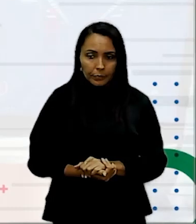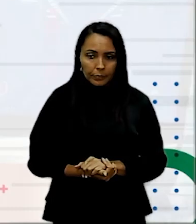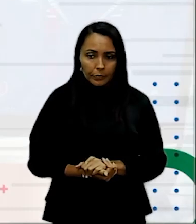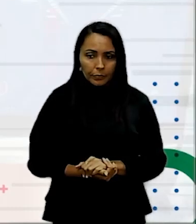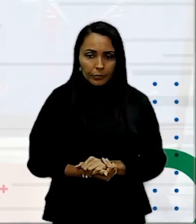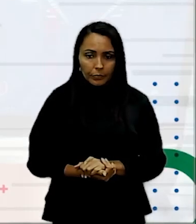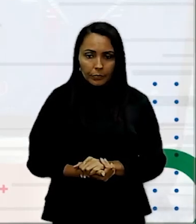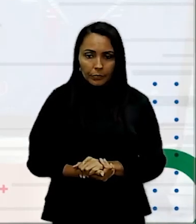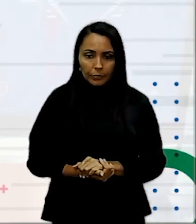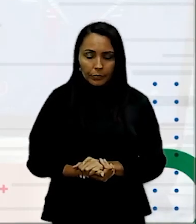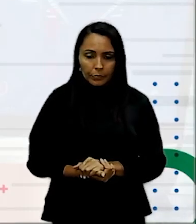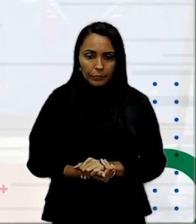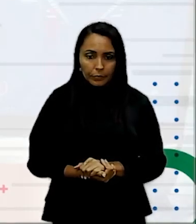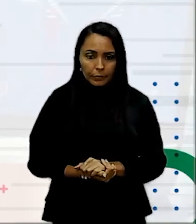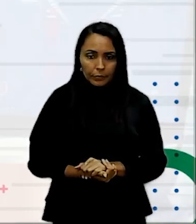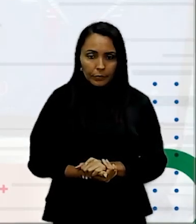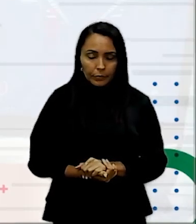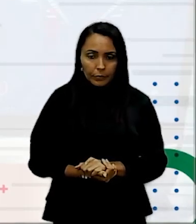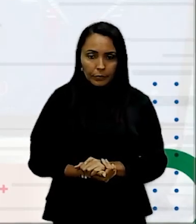E o meu menu